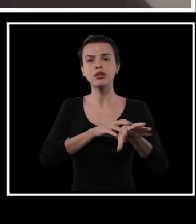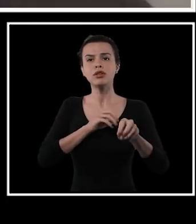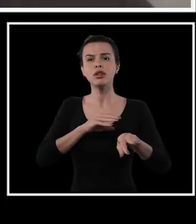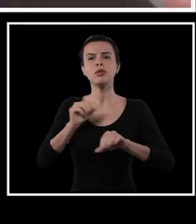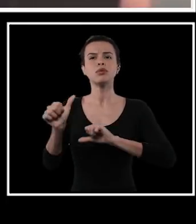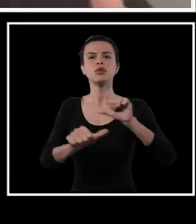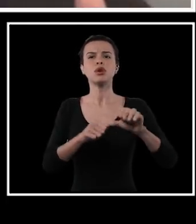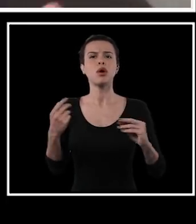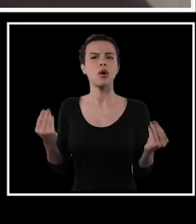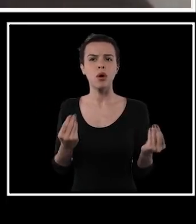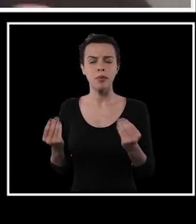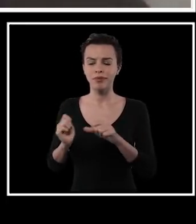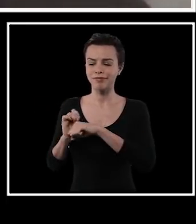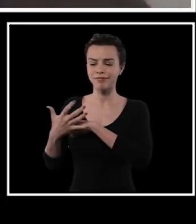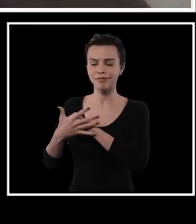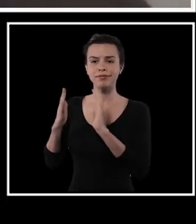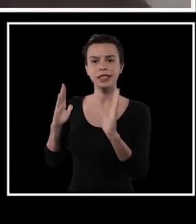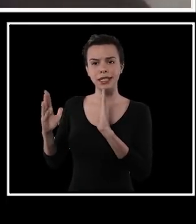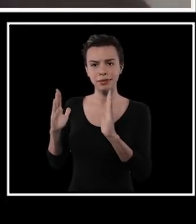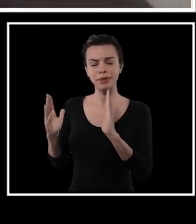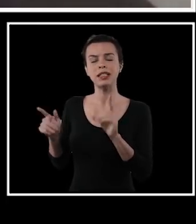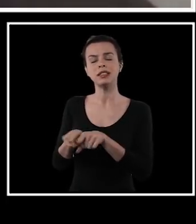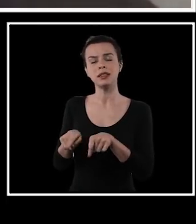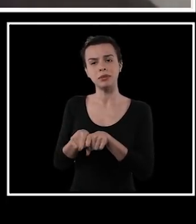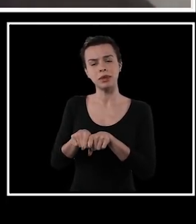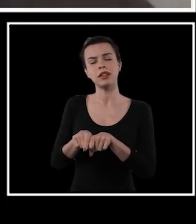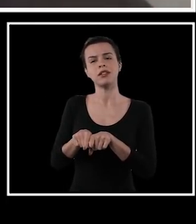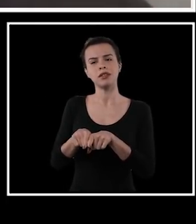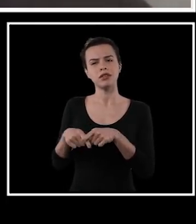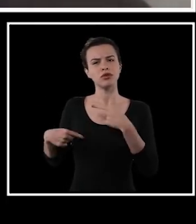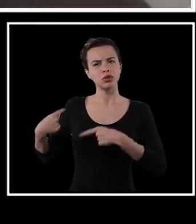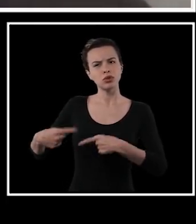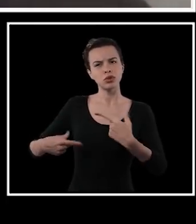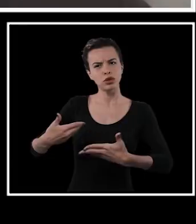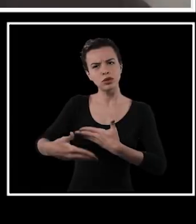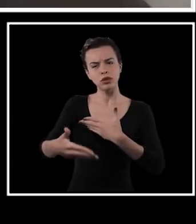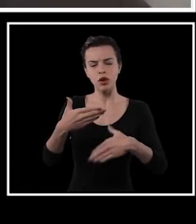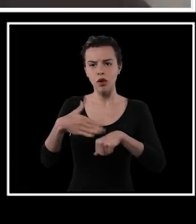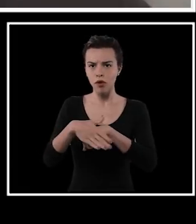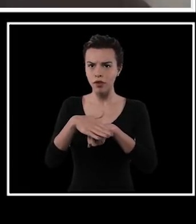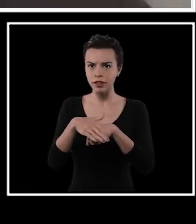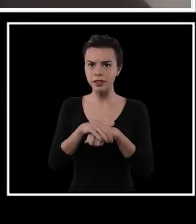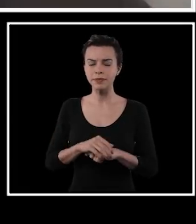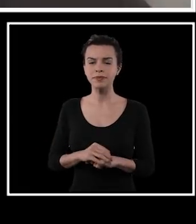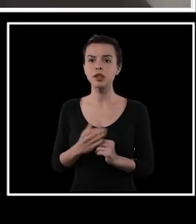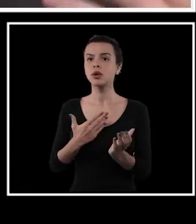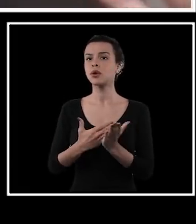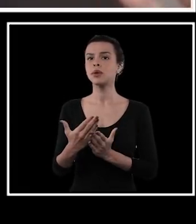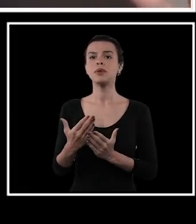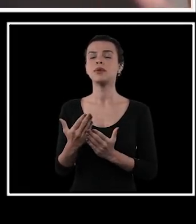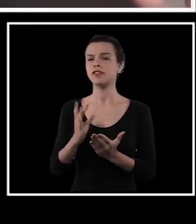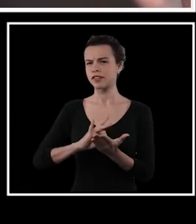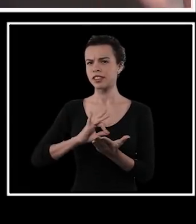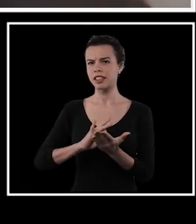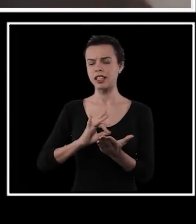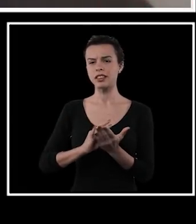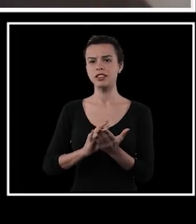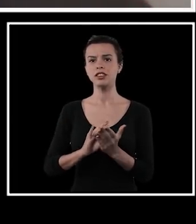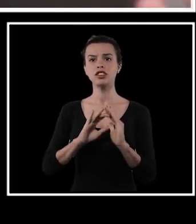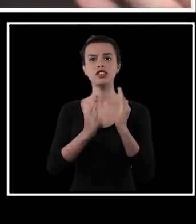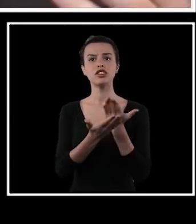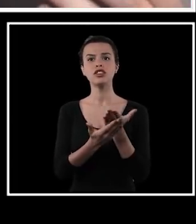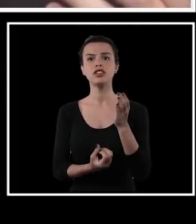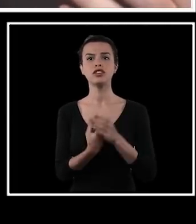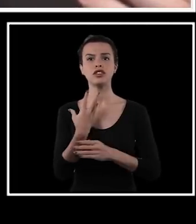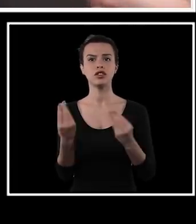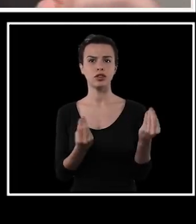educação tem mudado por conta da pandemia, que é um pouquinho do que a gente também vai discutir ao longo da conversa. Eu queria começar, na verdade, com a origem da